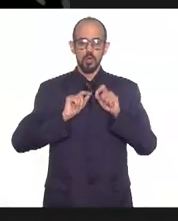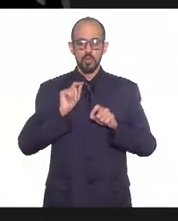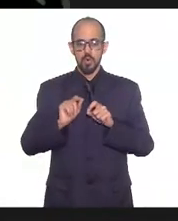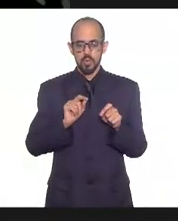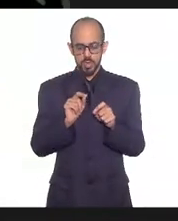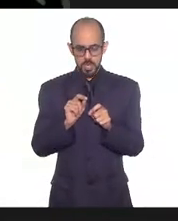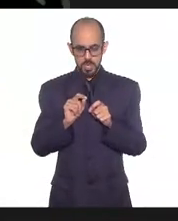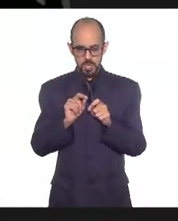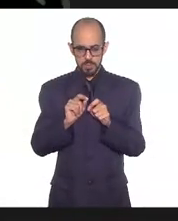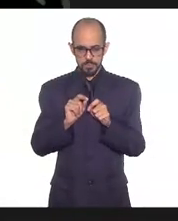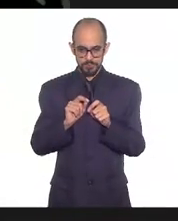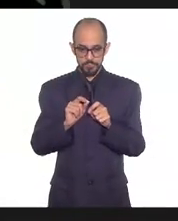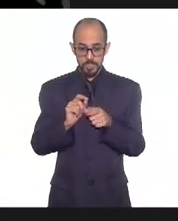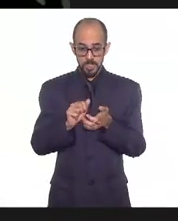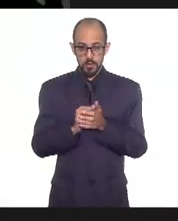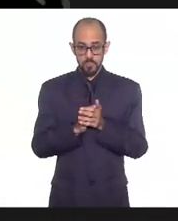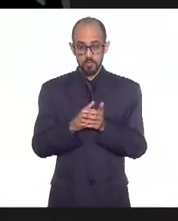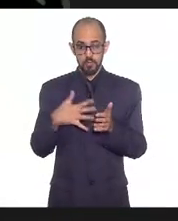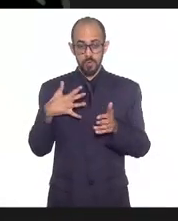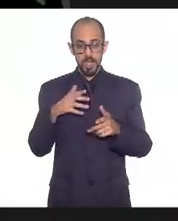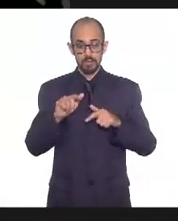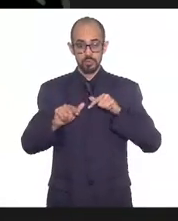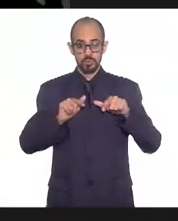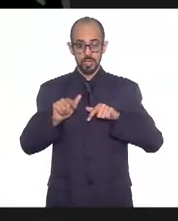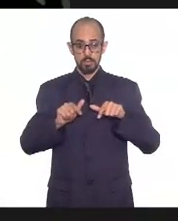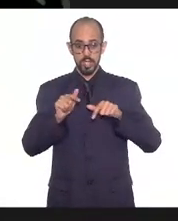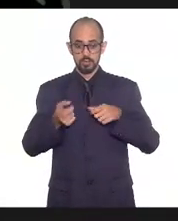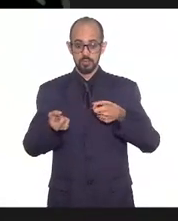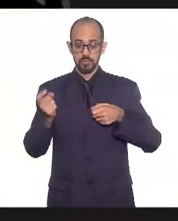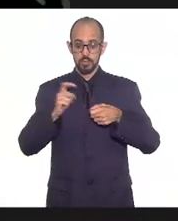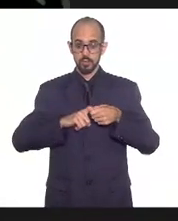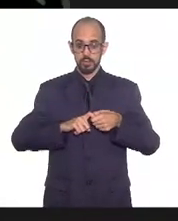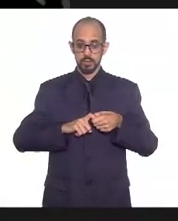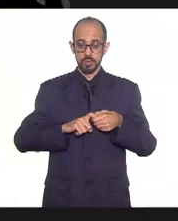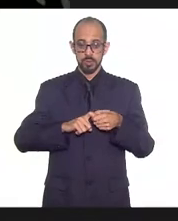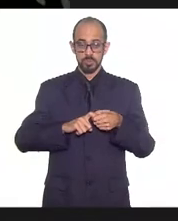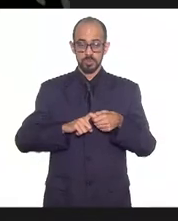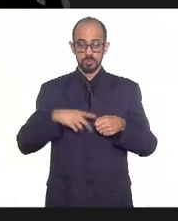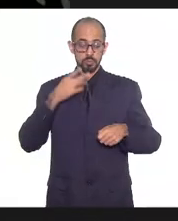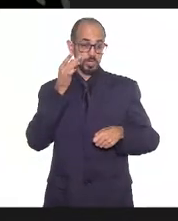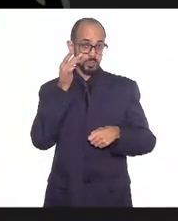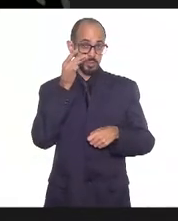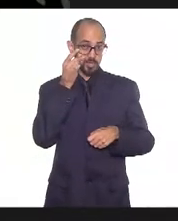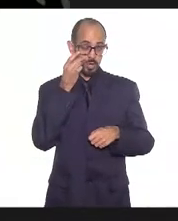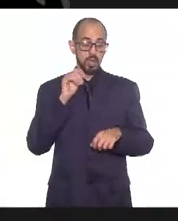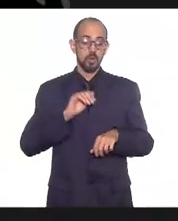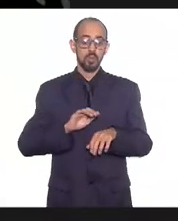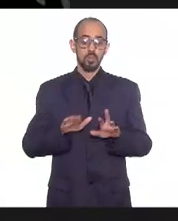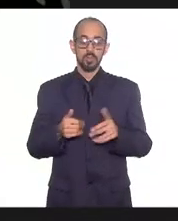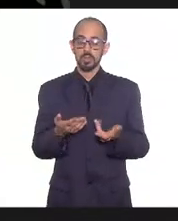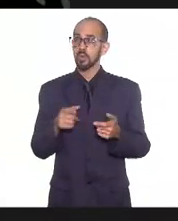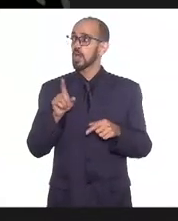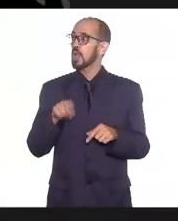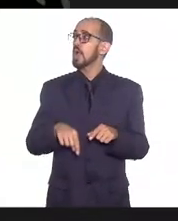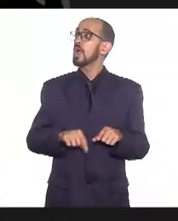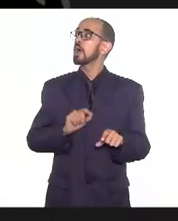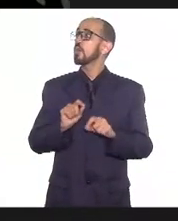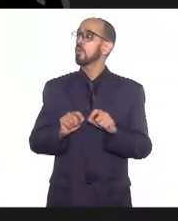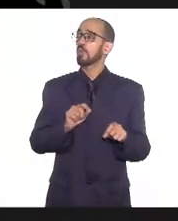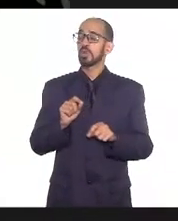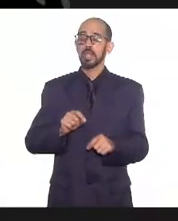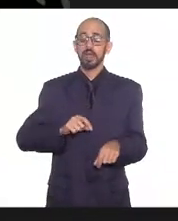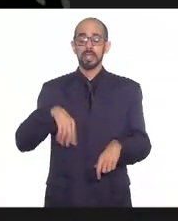em vista que várias atividades já estão retornando às atividades presenciais, é a questão da